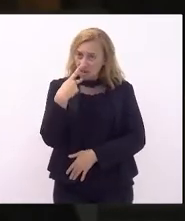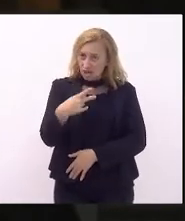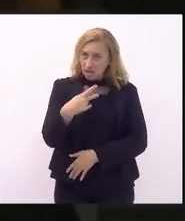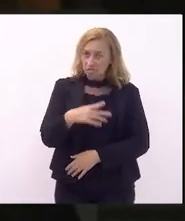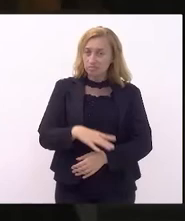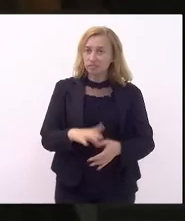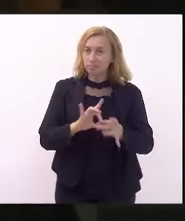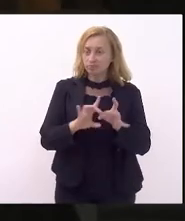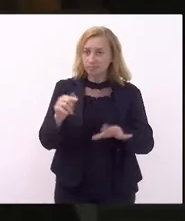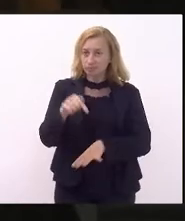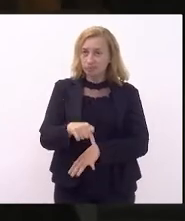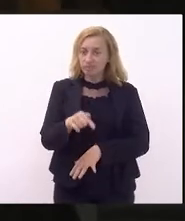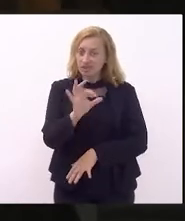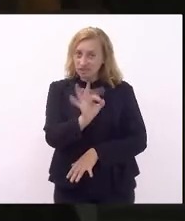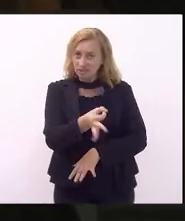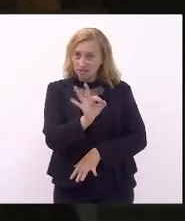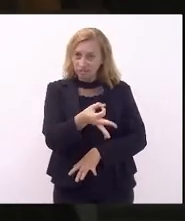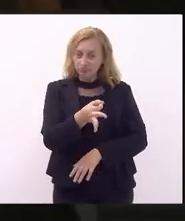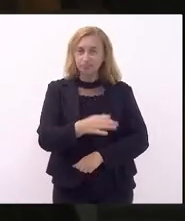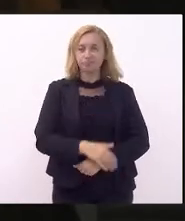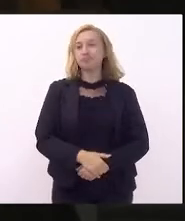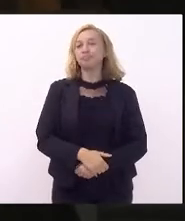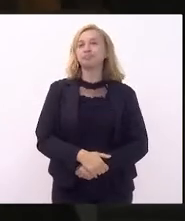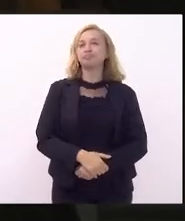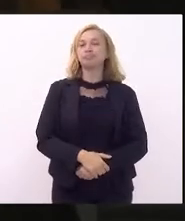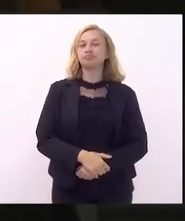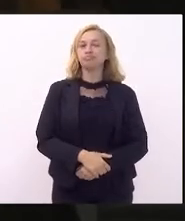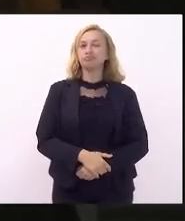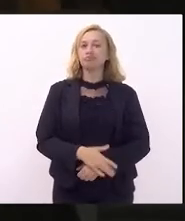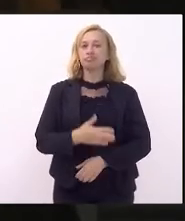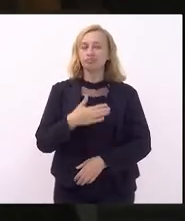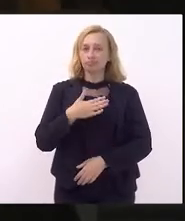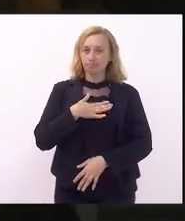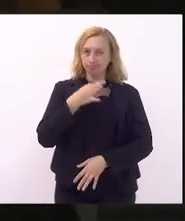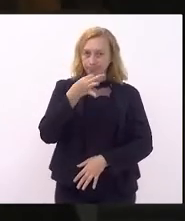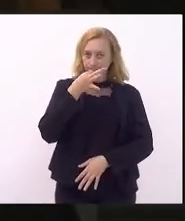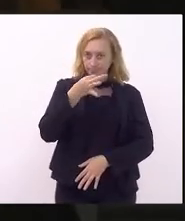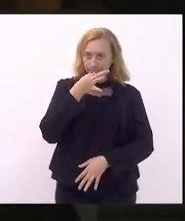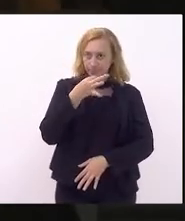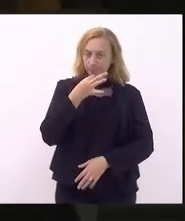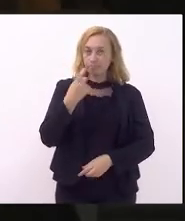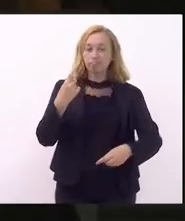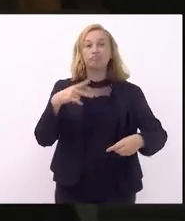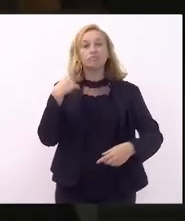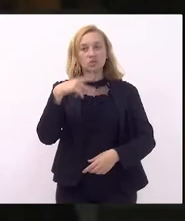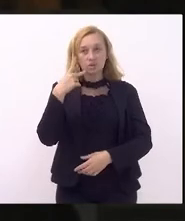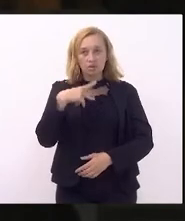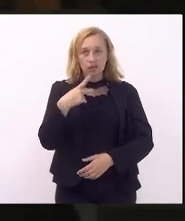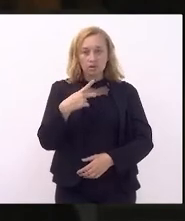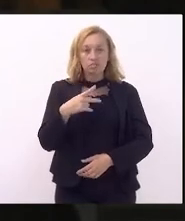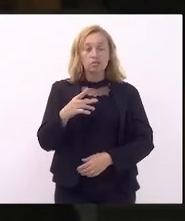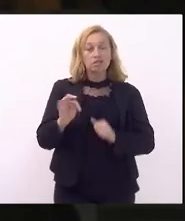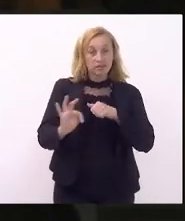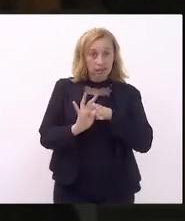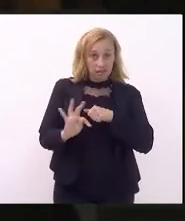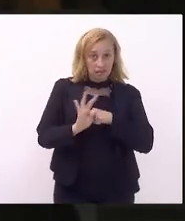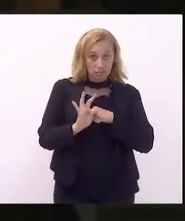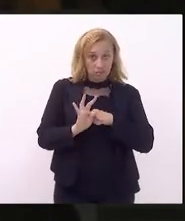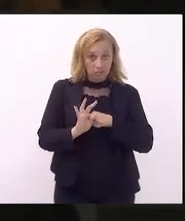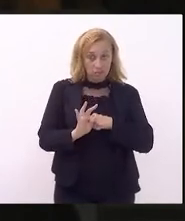deixar aqui firmado o meu ponto de vista político e técnico